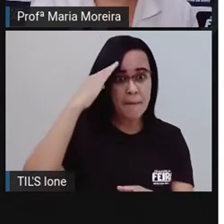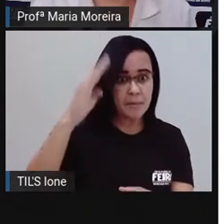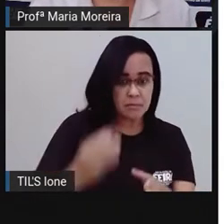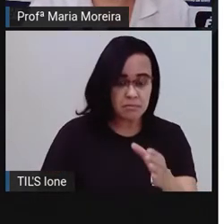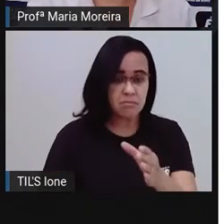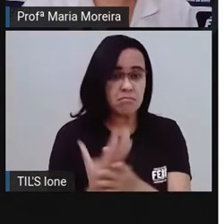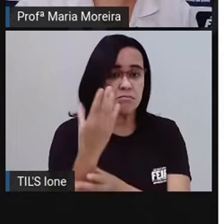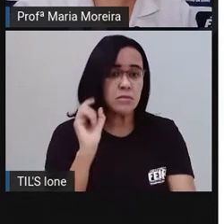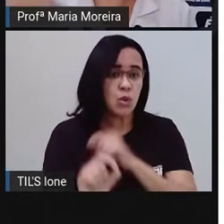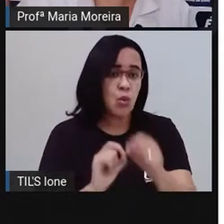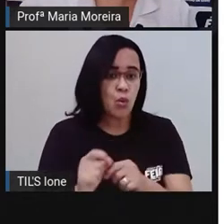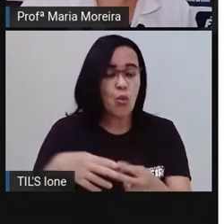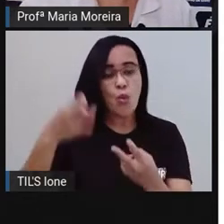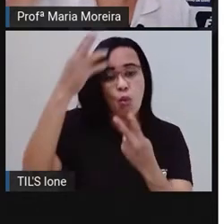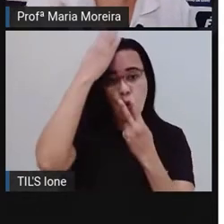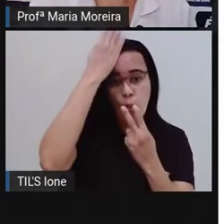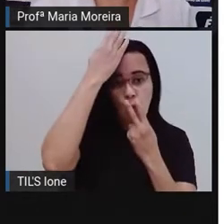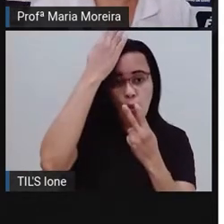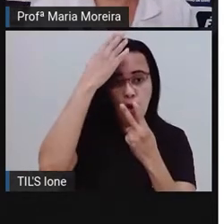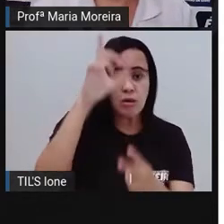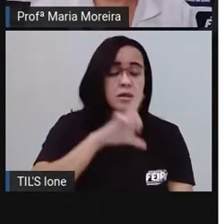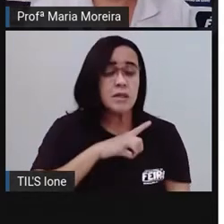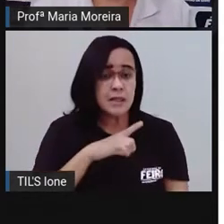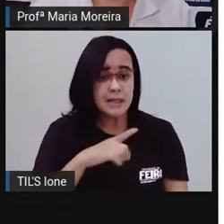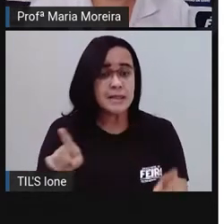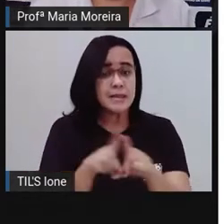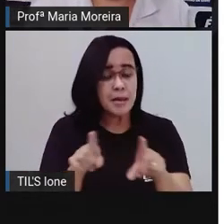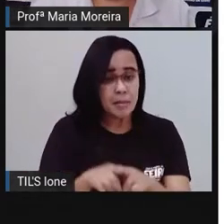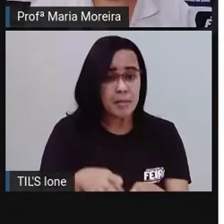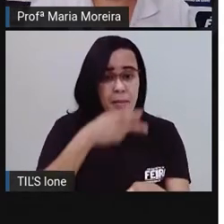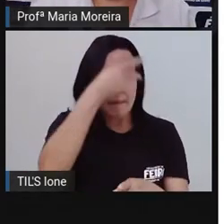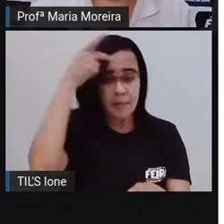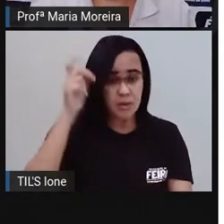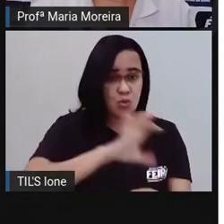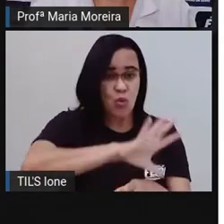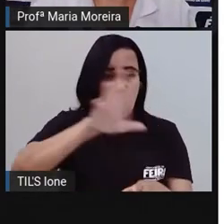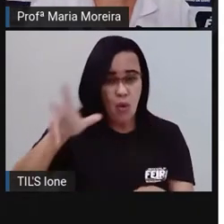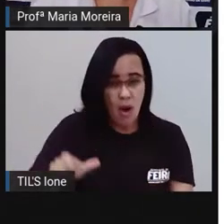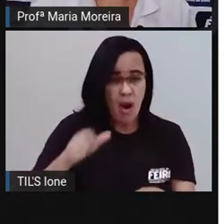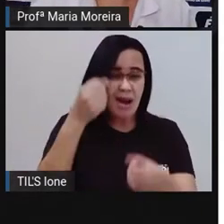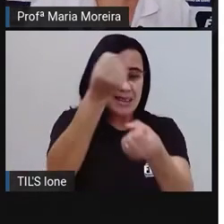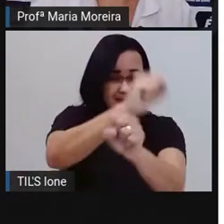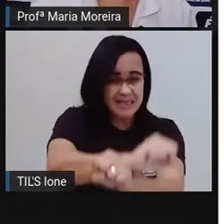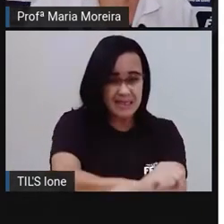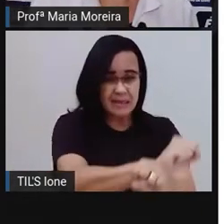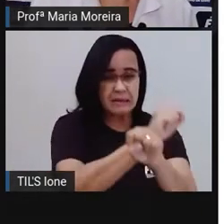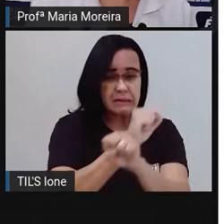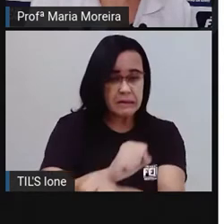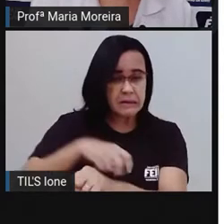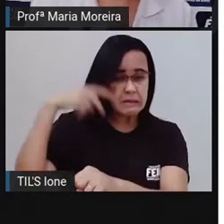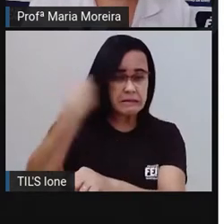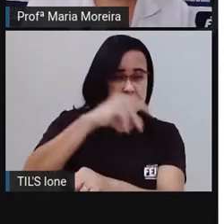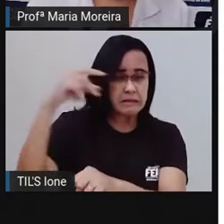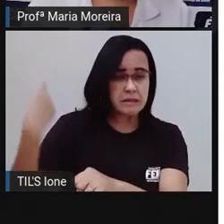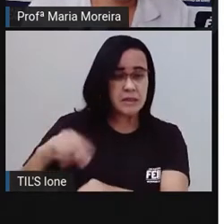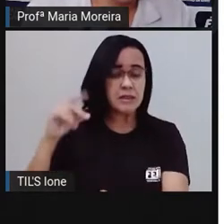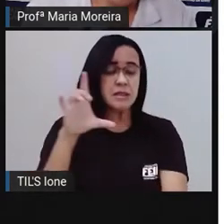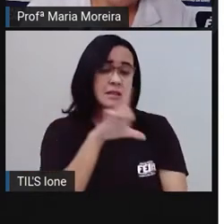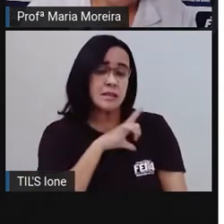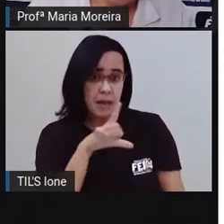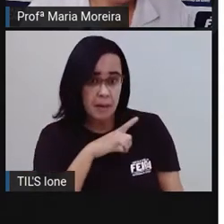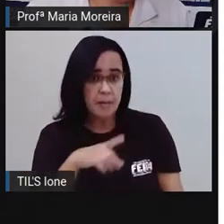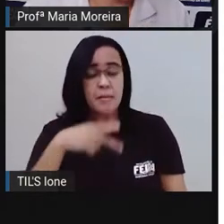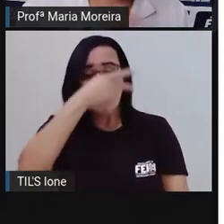africanos, que são aí, os africanos que foram escravizados aqui, né, e temos também os